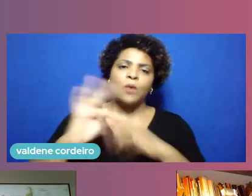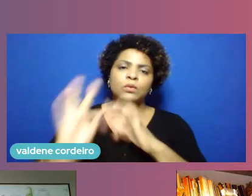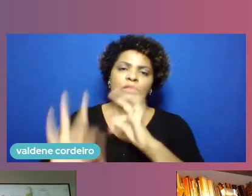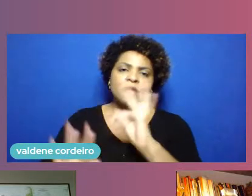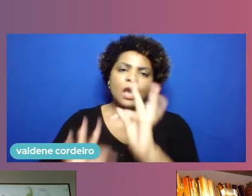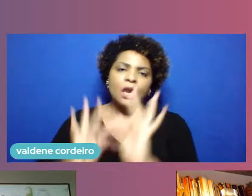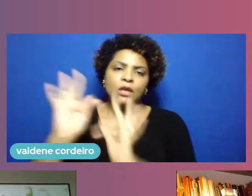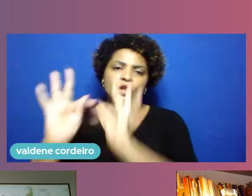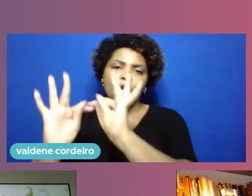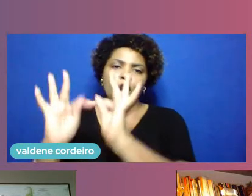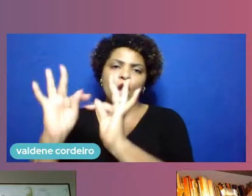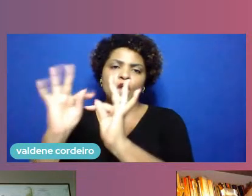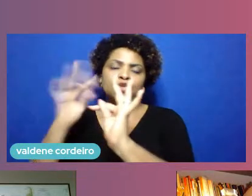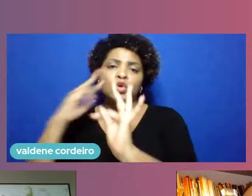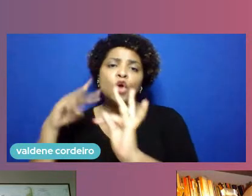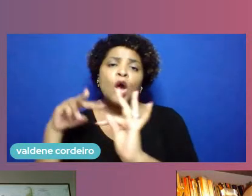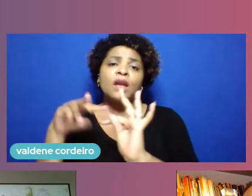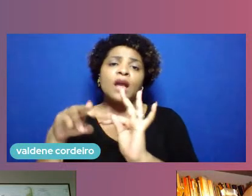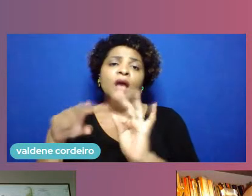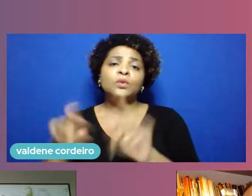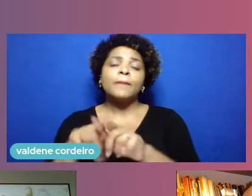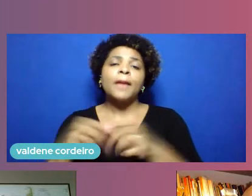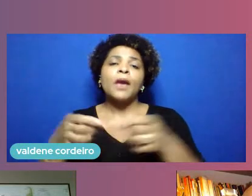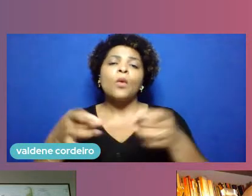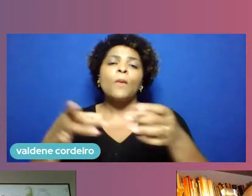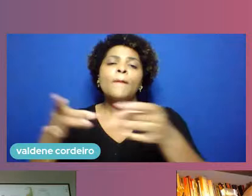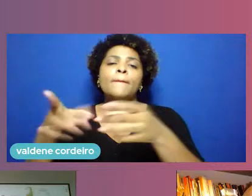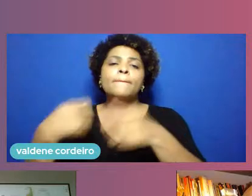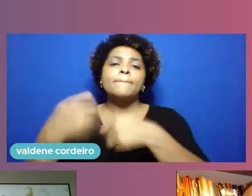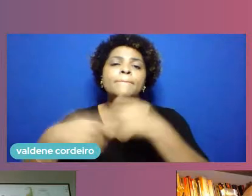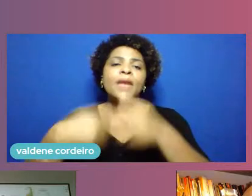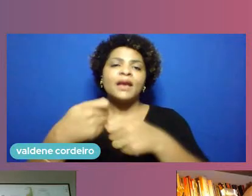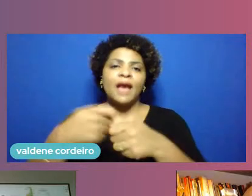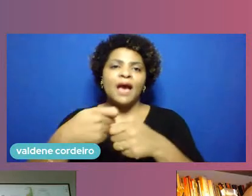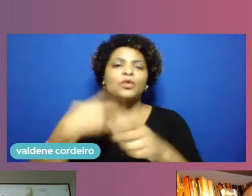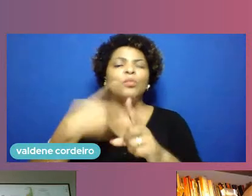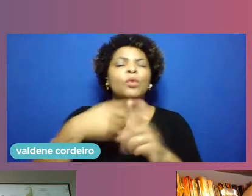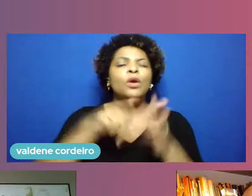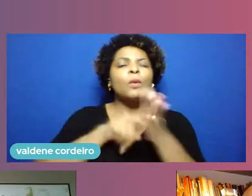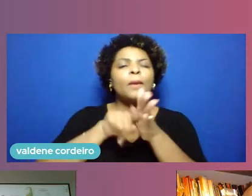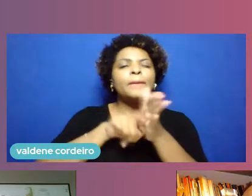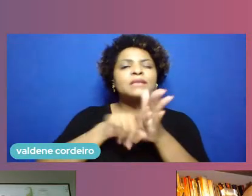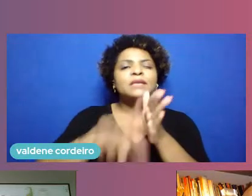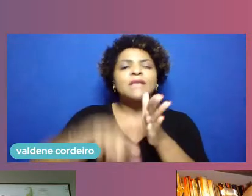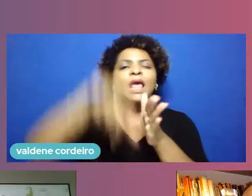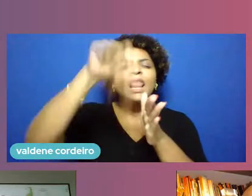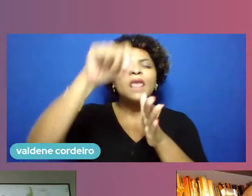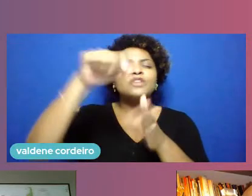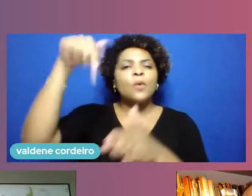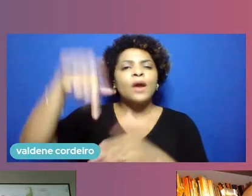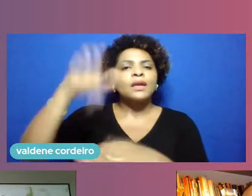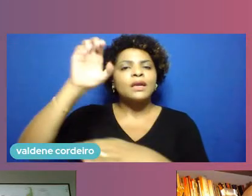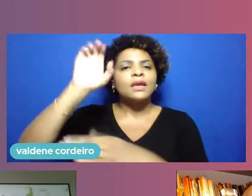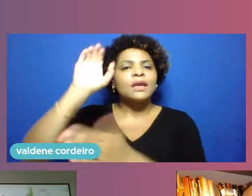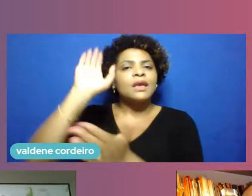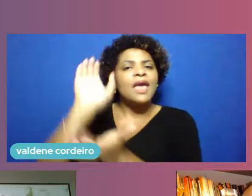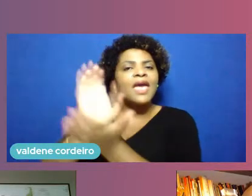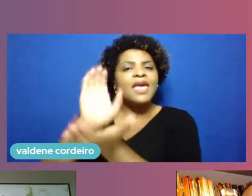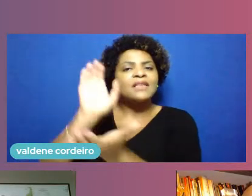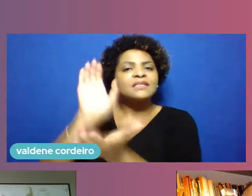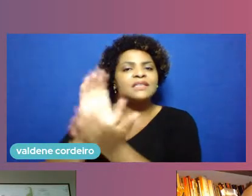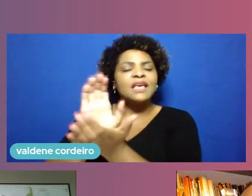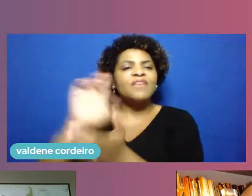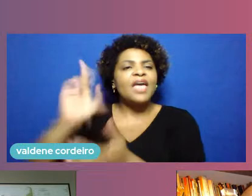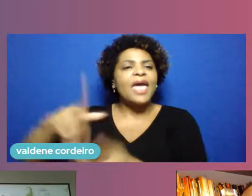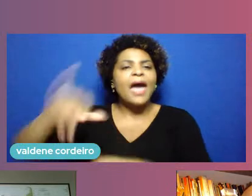pesquisa que elegeu o Recife como uma dessas capitais previstas como grandes capitais do futuro quando a gente